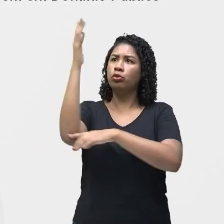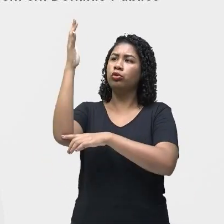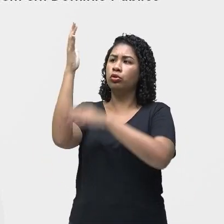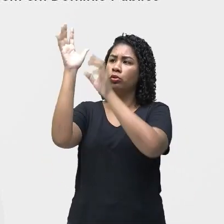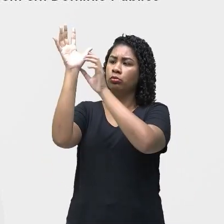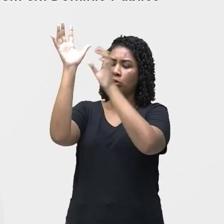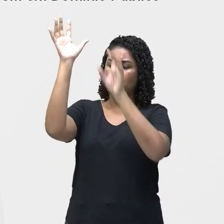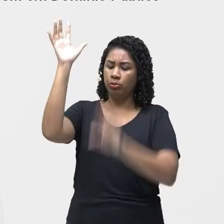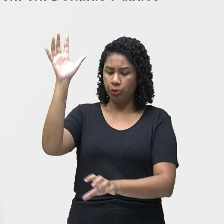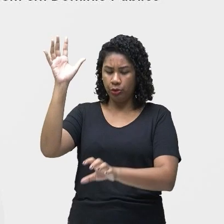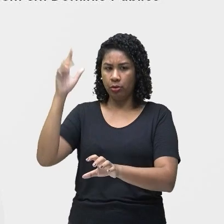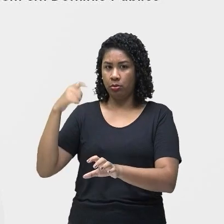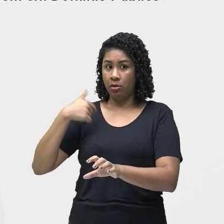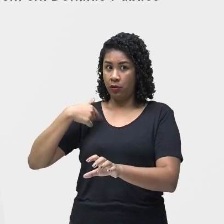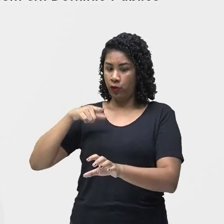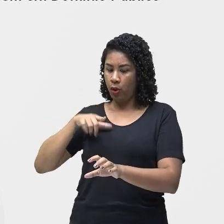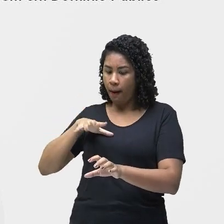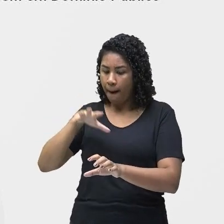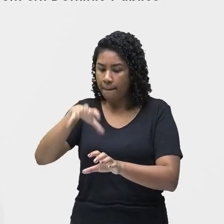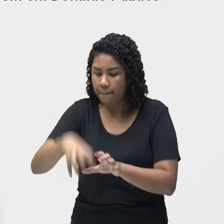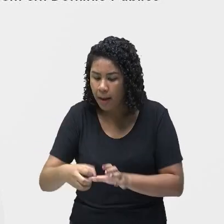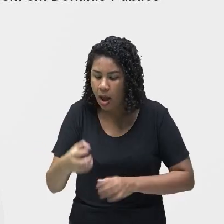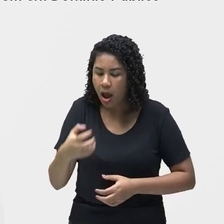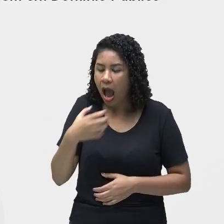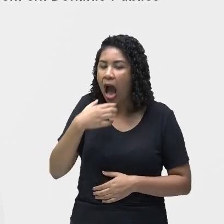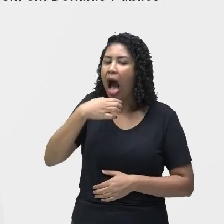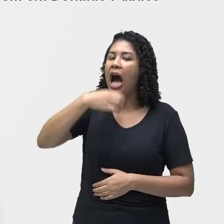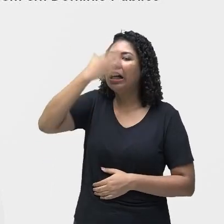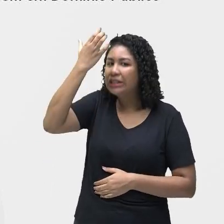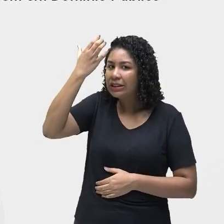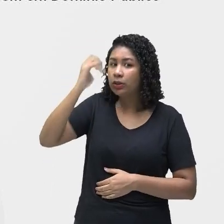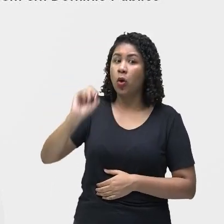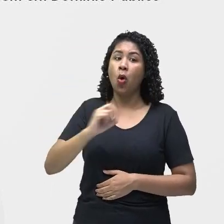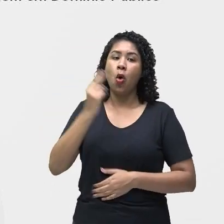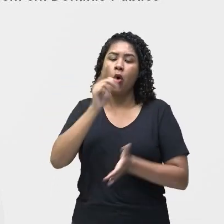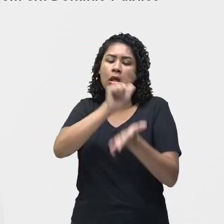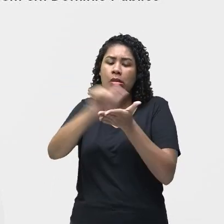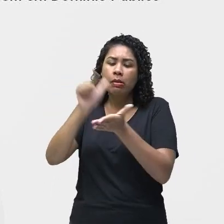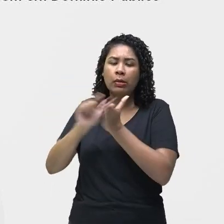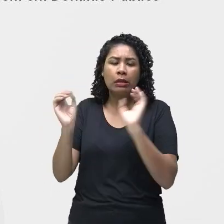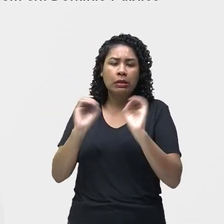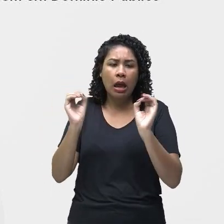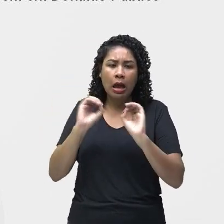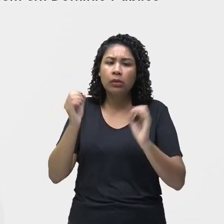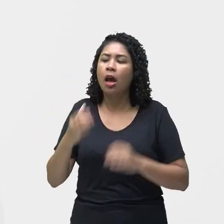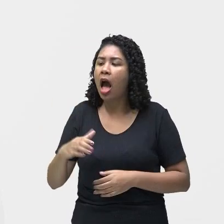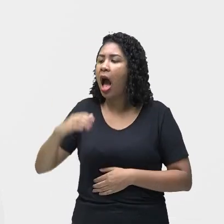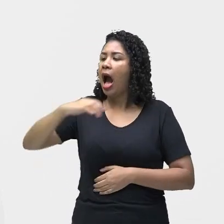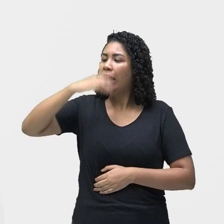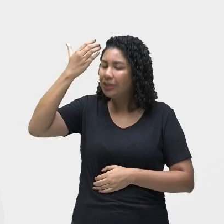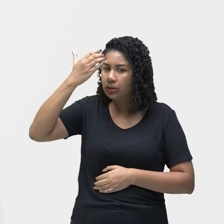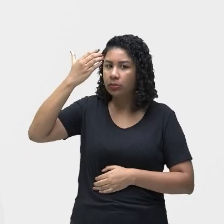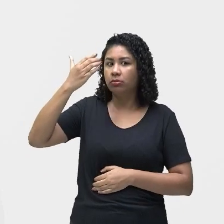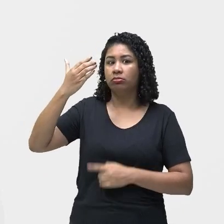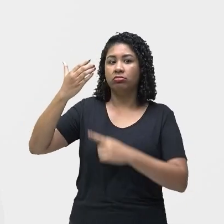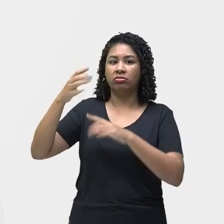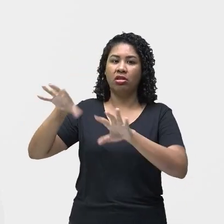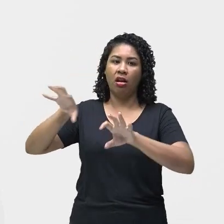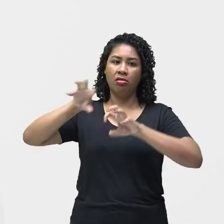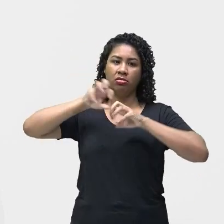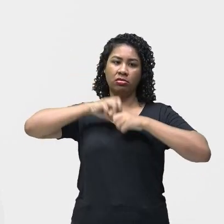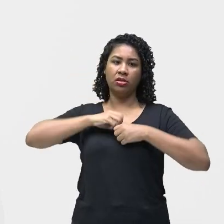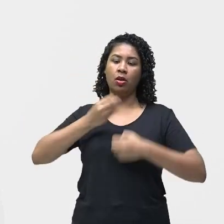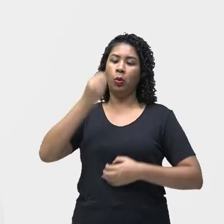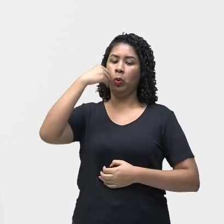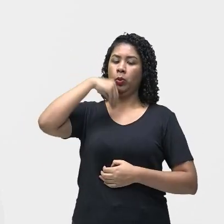e leva à boca, você também pode pegar aí a ameba. E vamos conhecer agora alguns sintomas